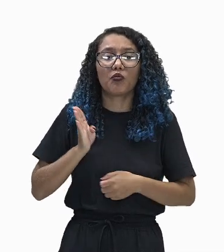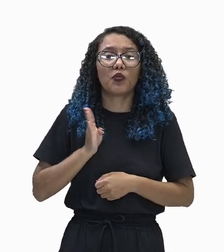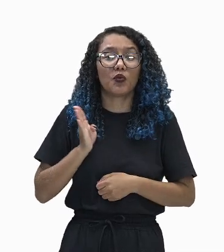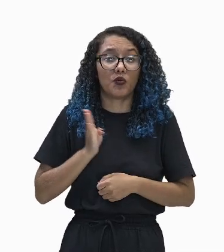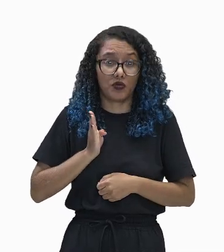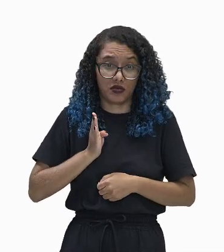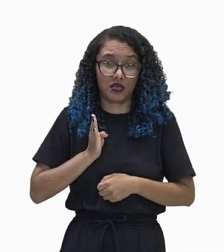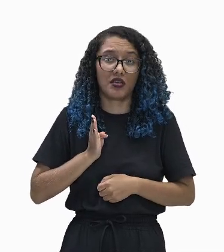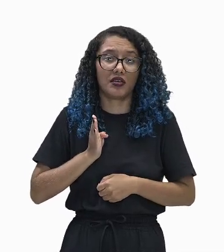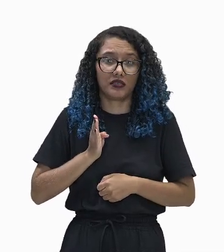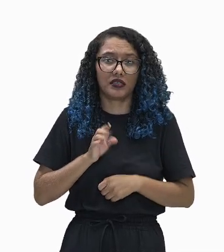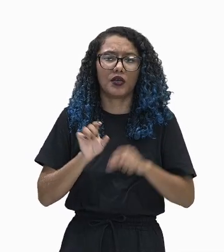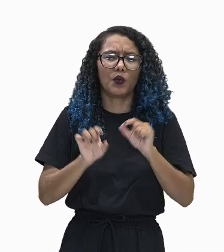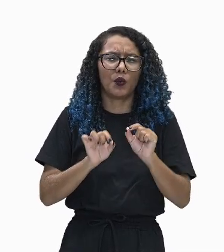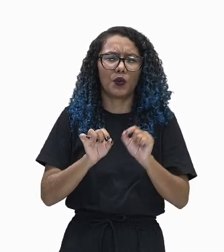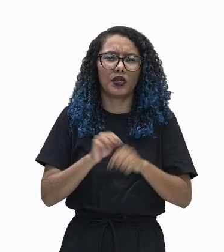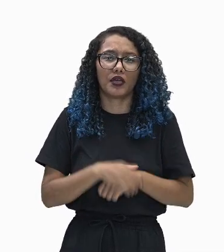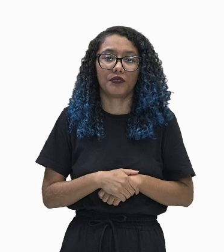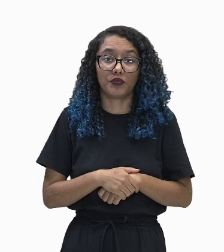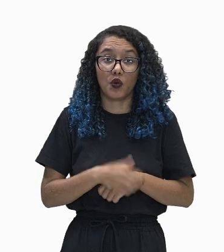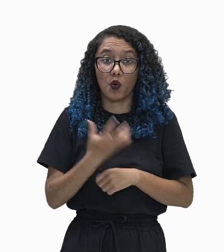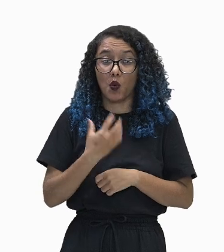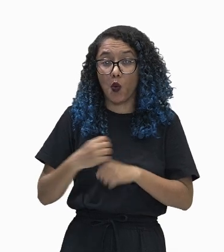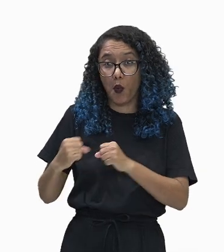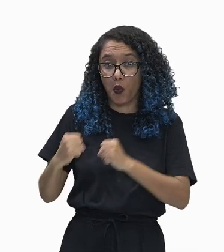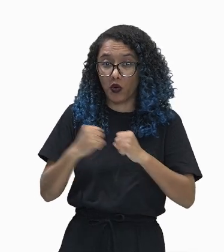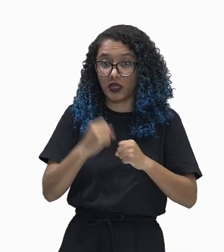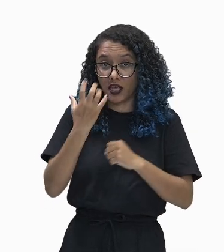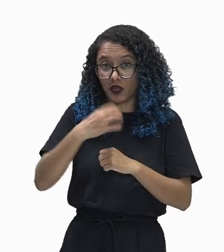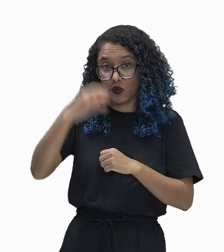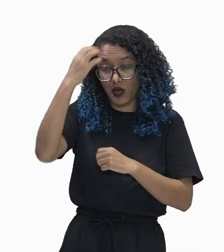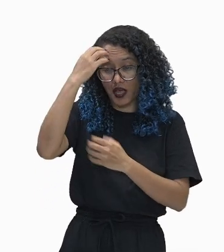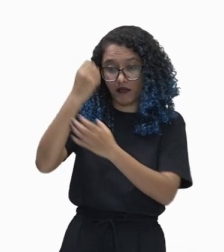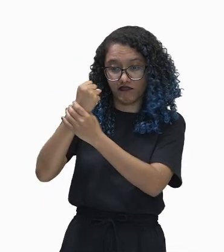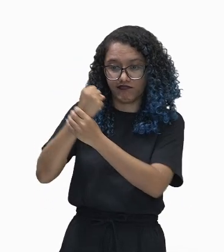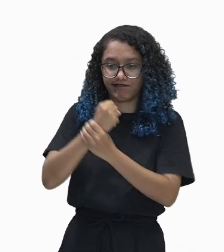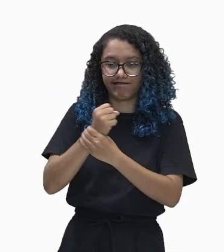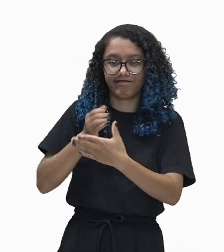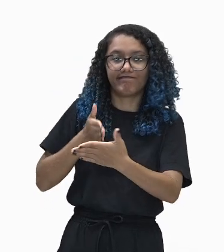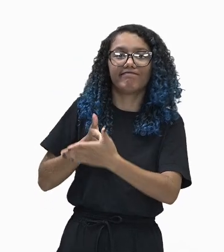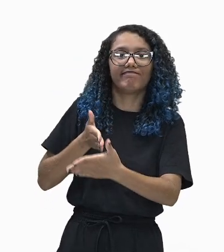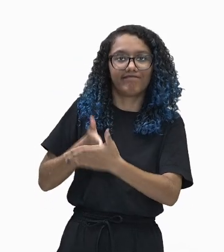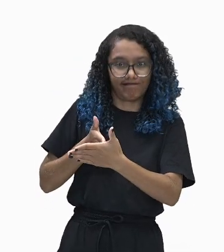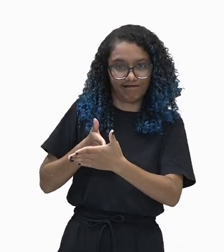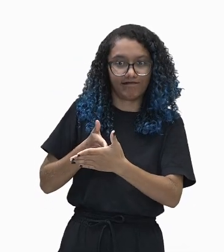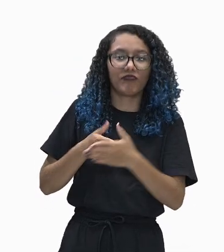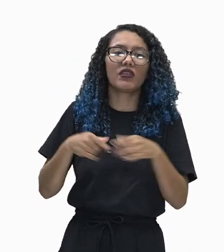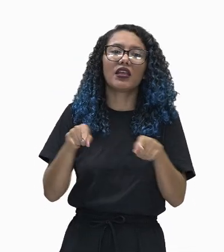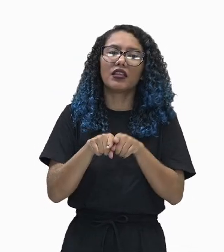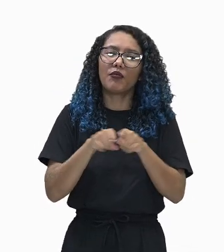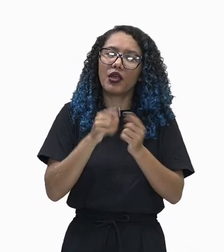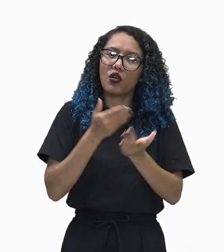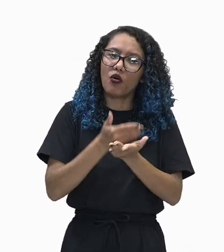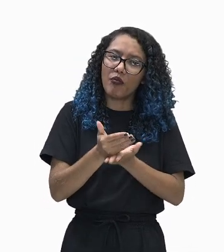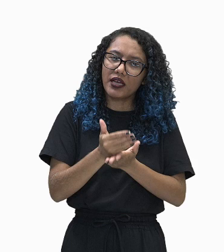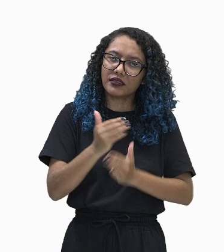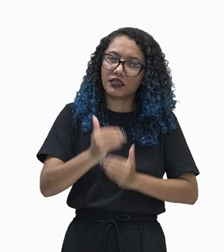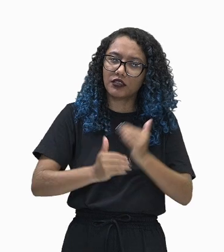que limitavam o poder de um rei absolutista e deu início à formação de uma monarquia